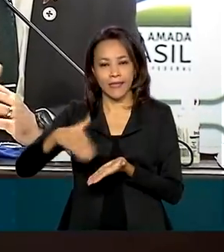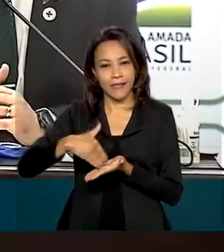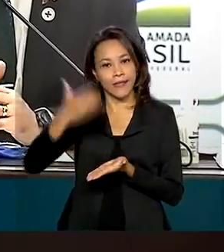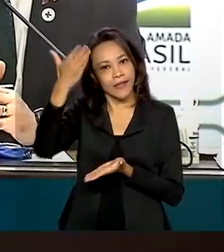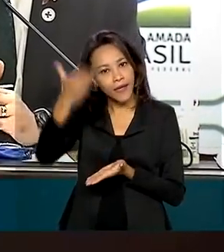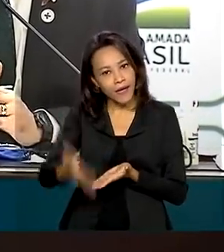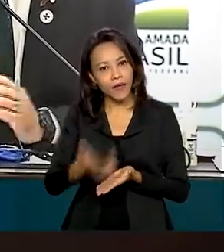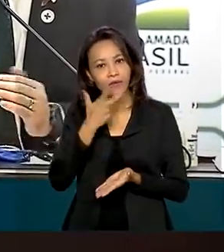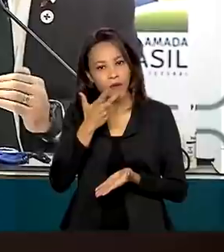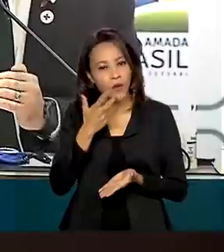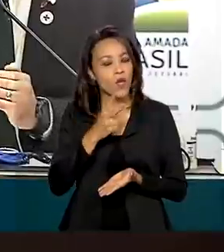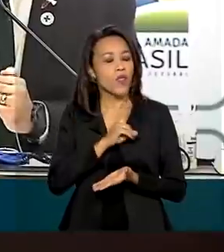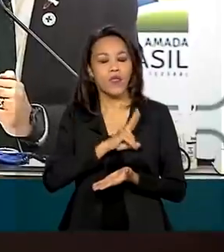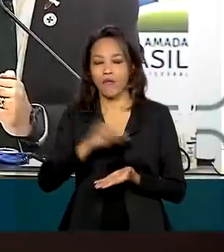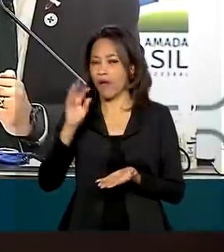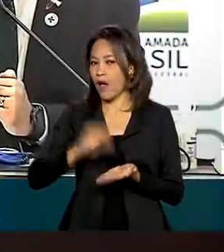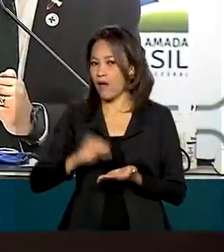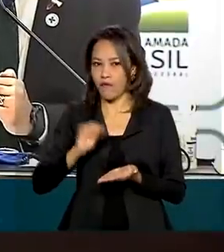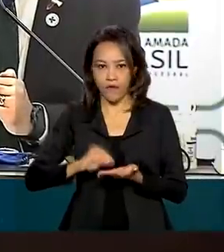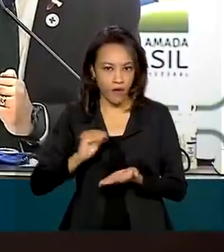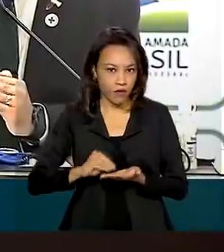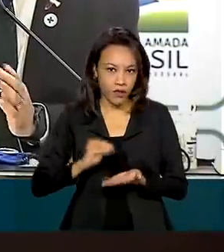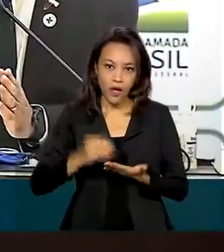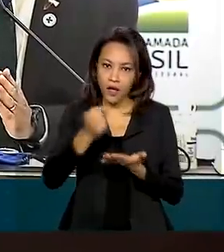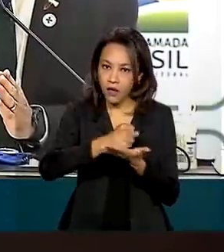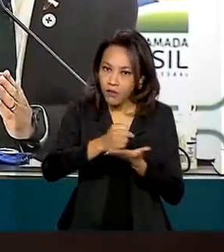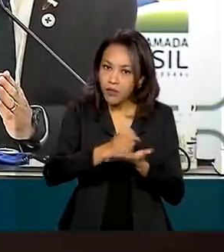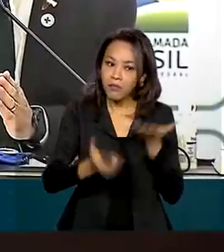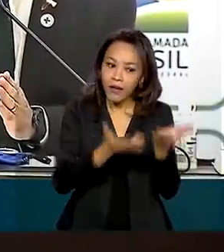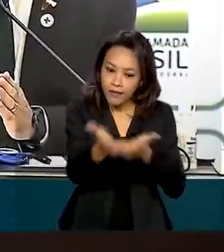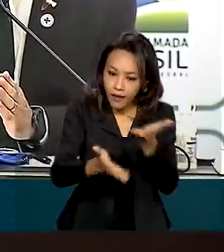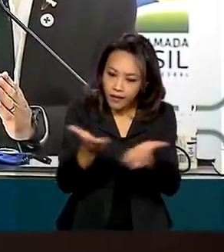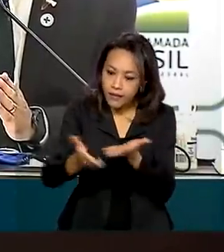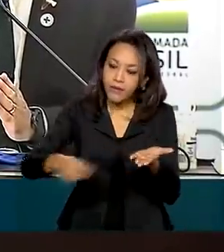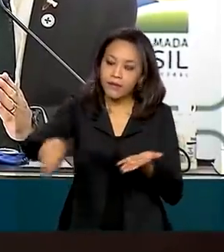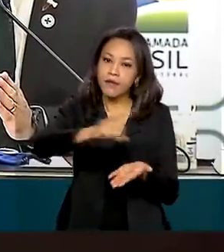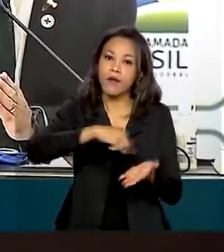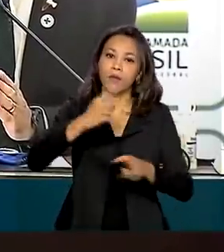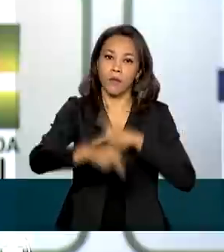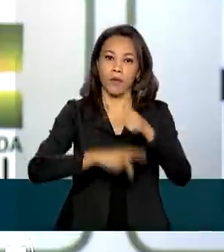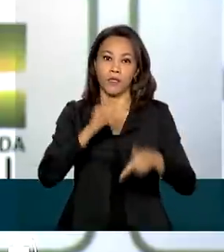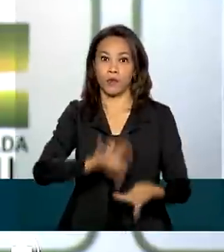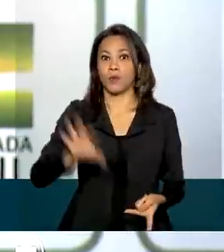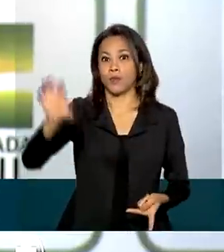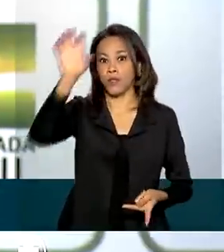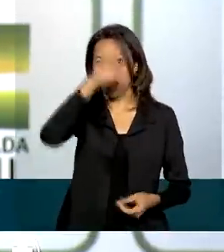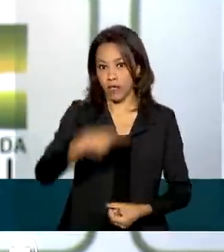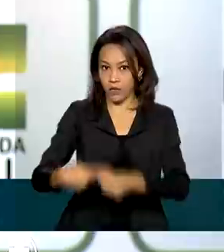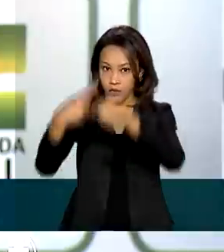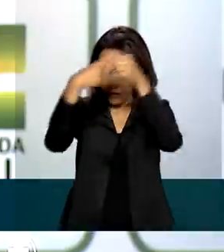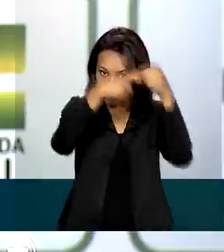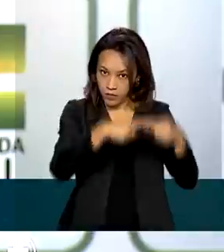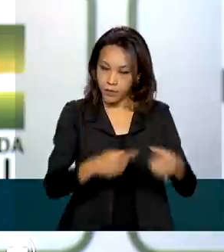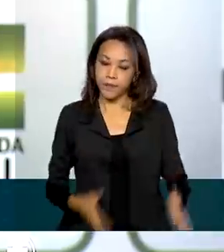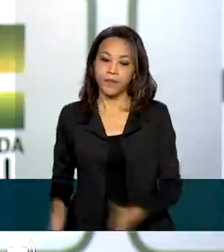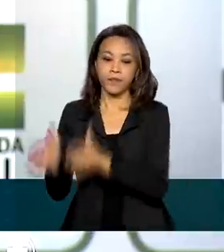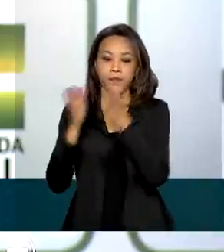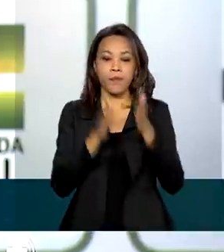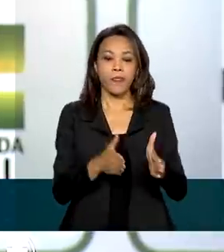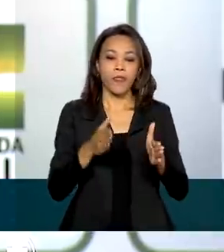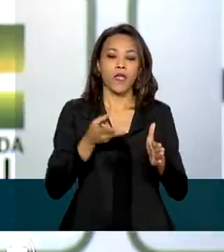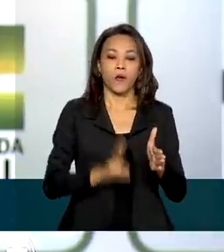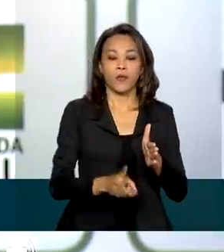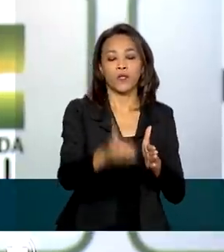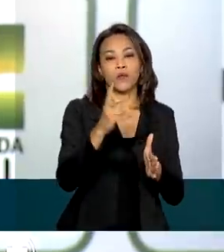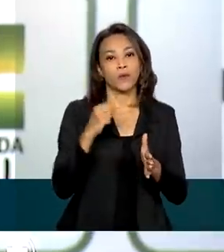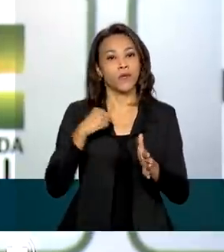que não faltarão insumos para o tratamento da população nos estados e municípios. Nós continuamos atendendo, com critérios